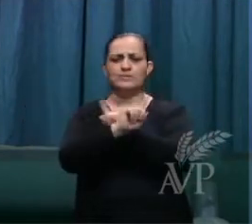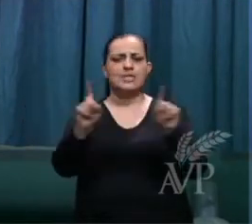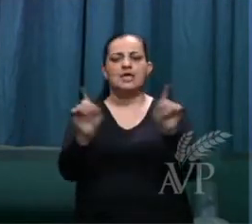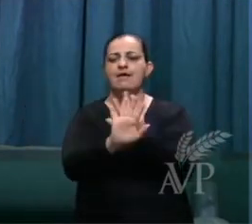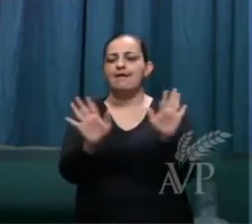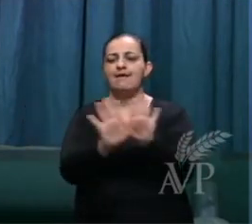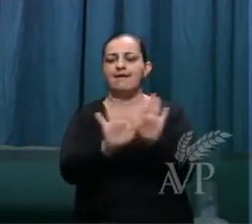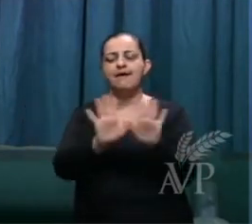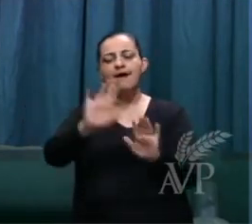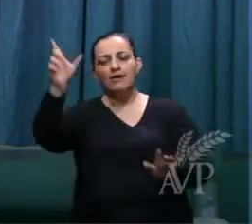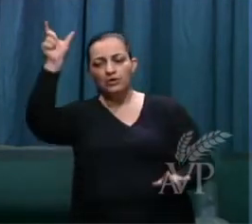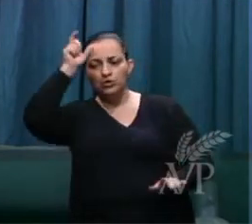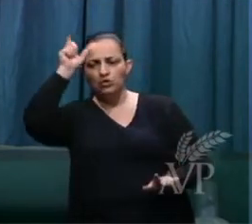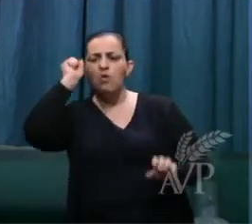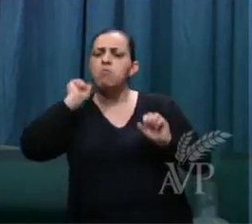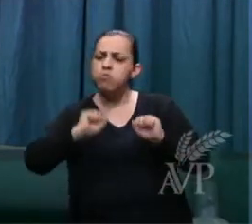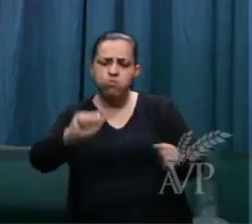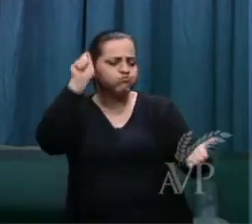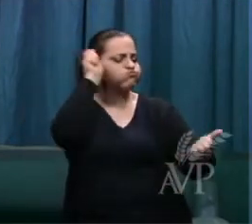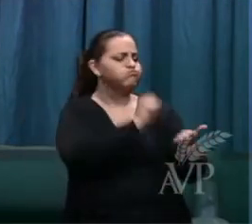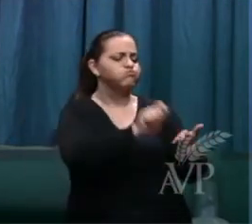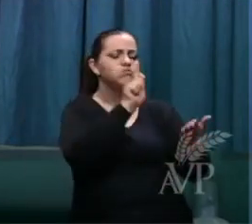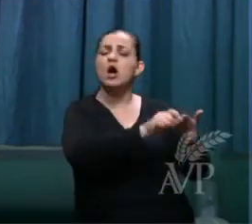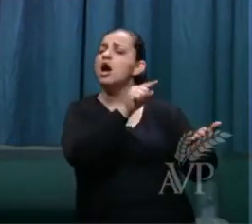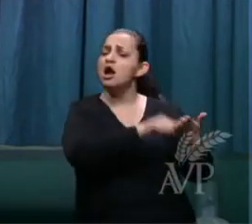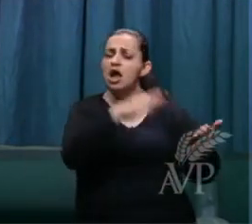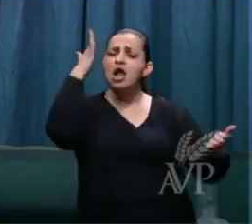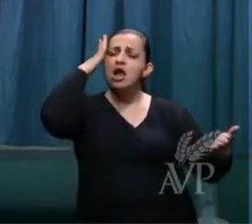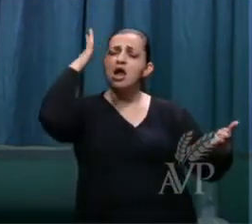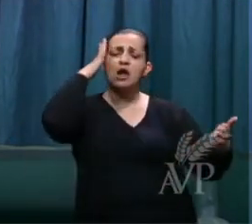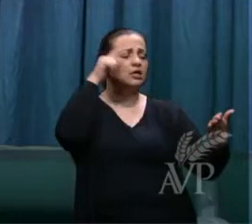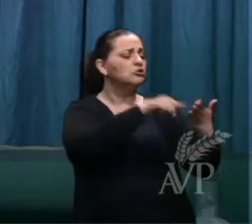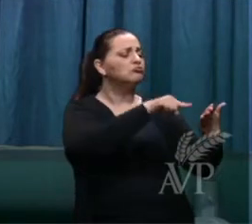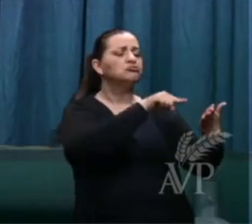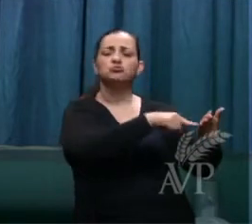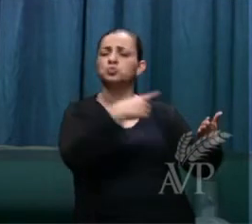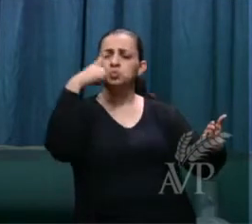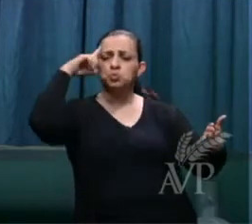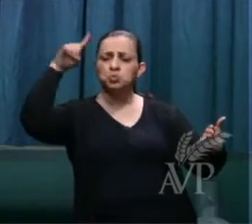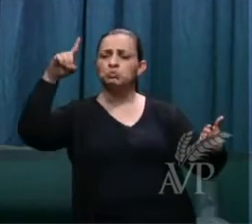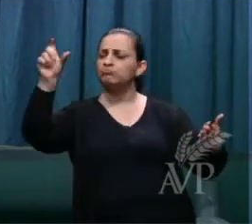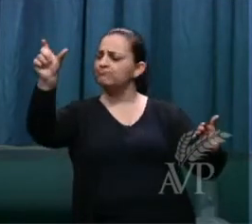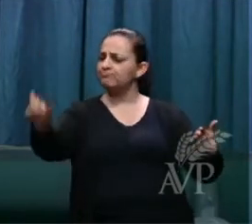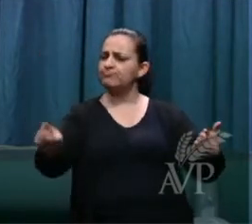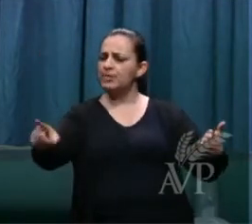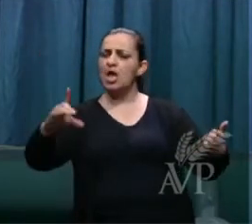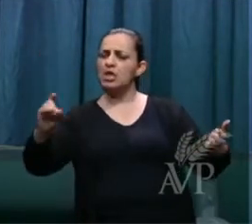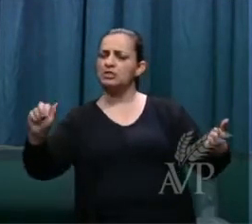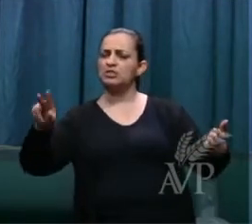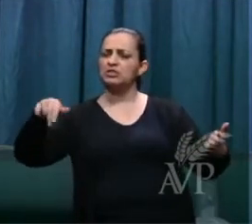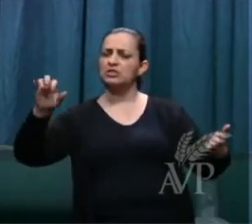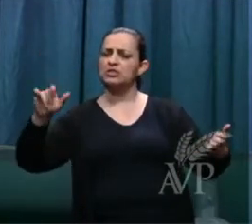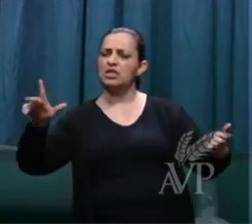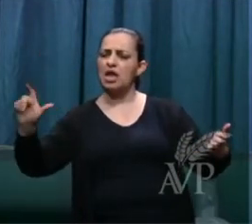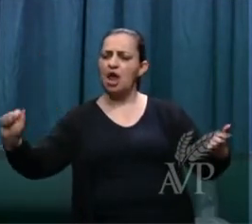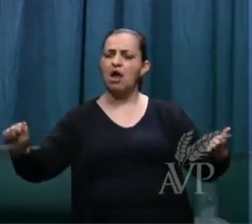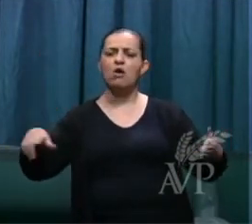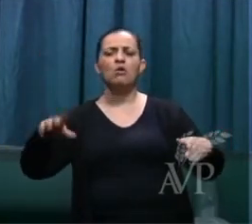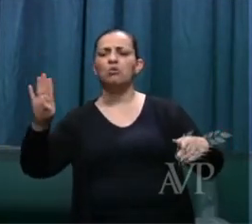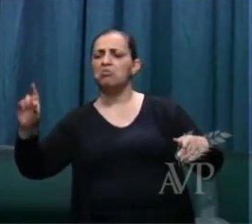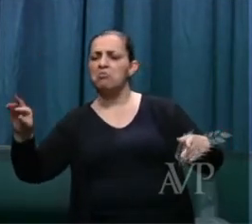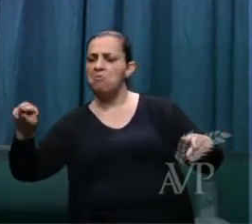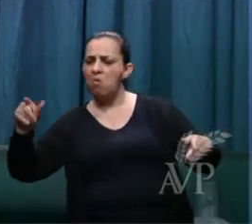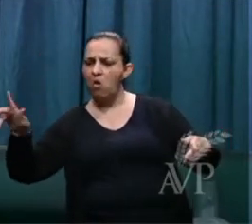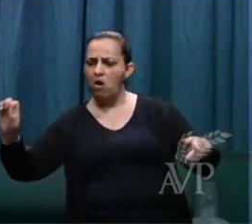ter ali anotado eu tenho aqui o dia que o senhor Daniel Borges fez